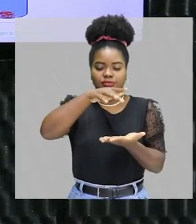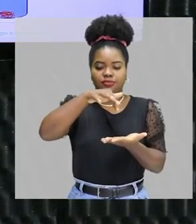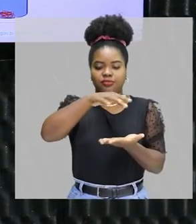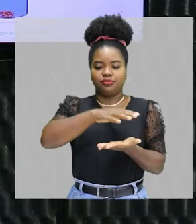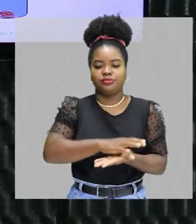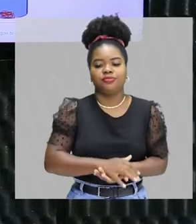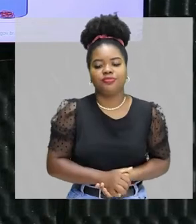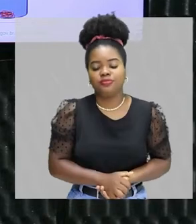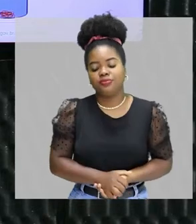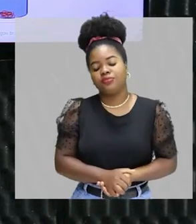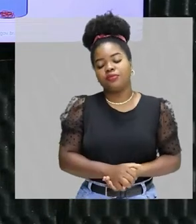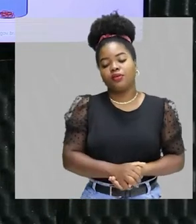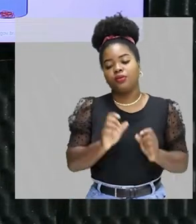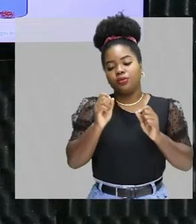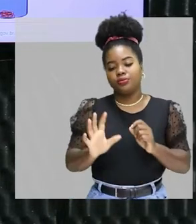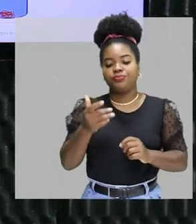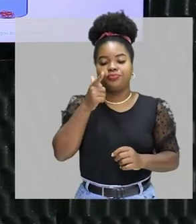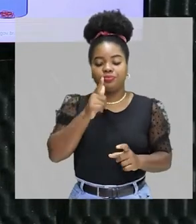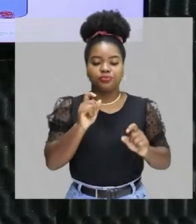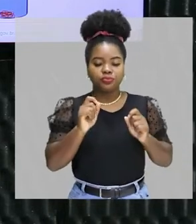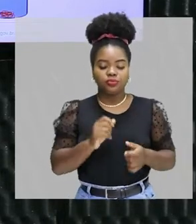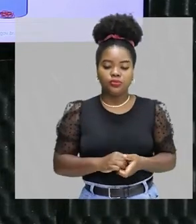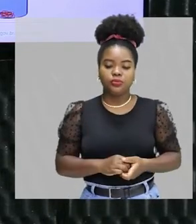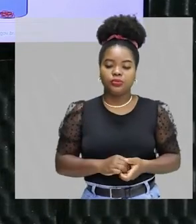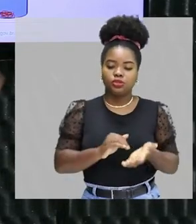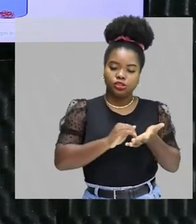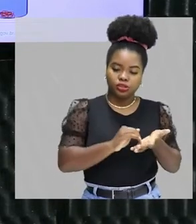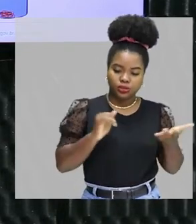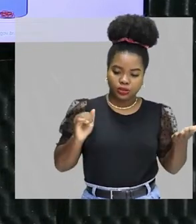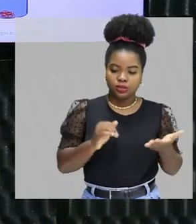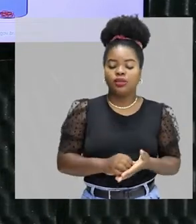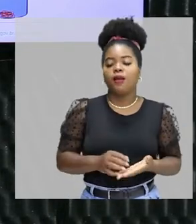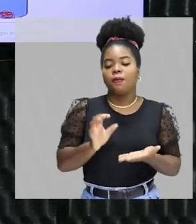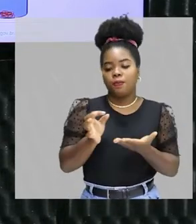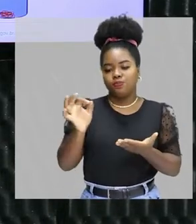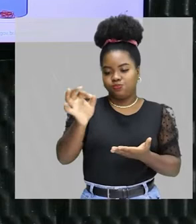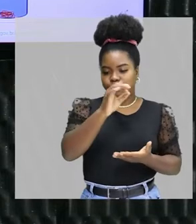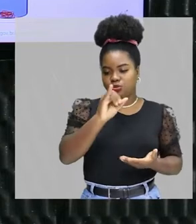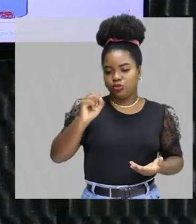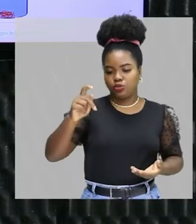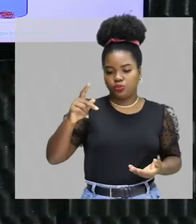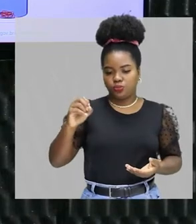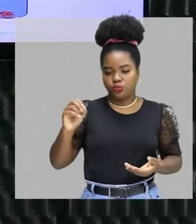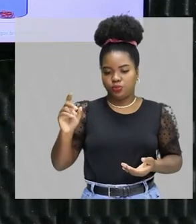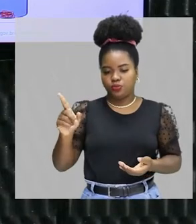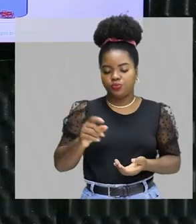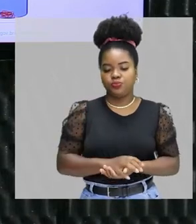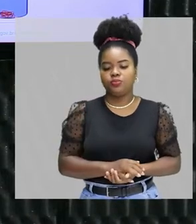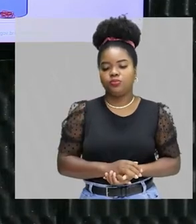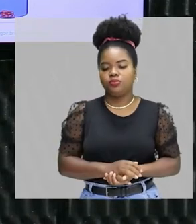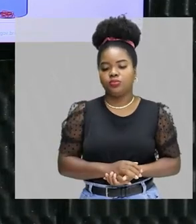sobre. E aí, a gente consegue aqui retirar essas bolinhas de isopor. Então, a